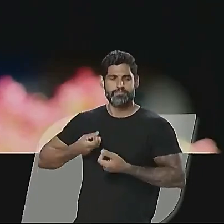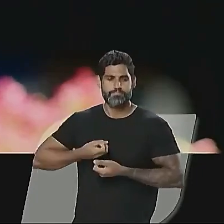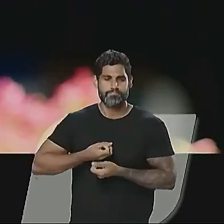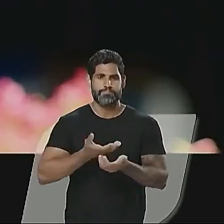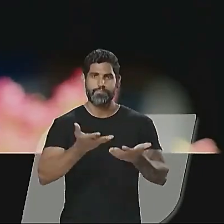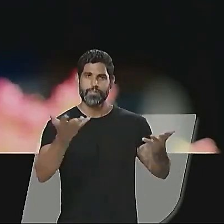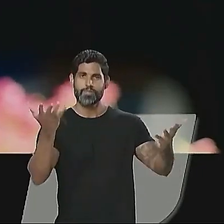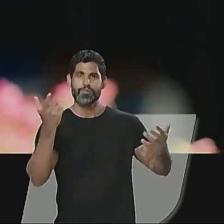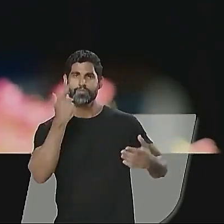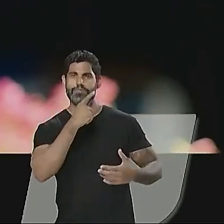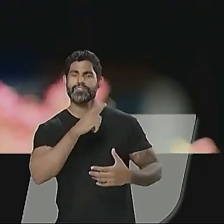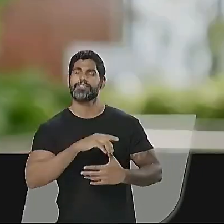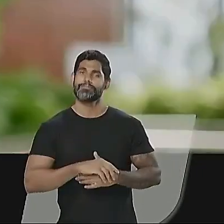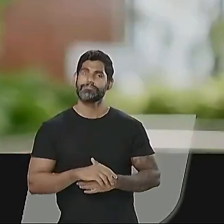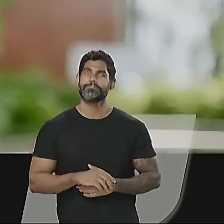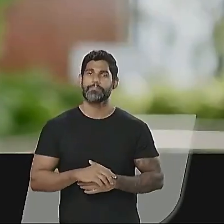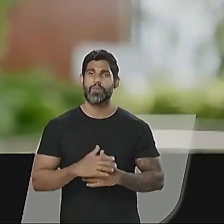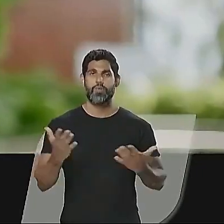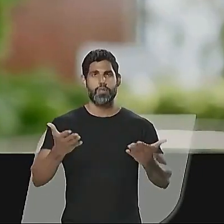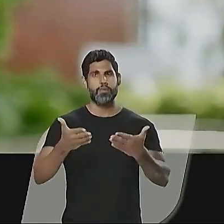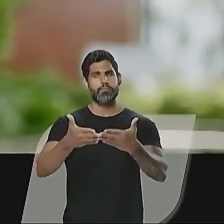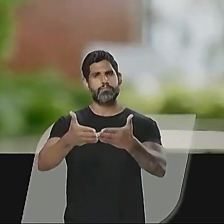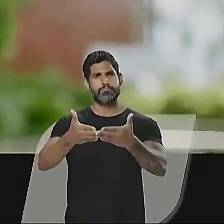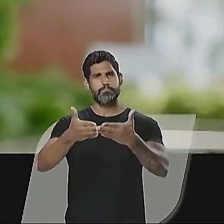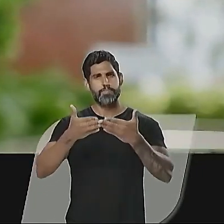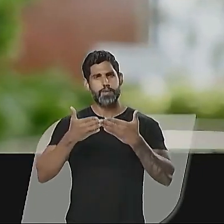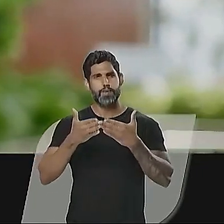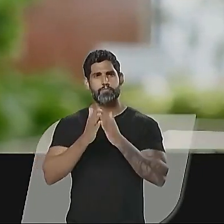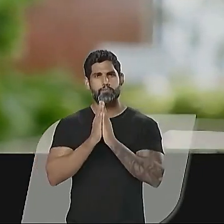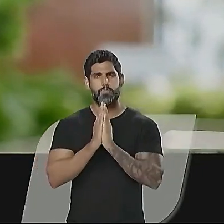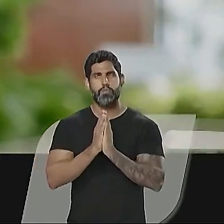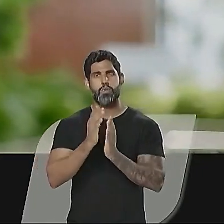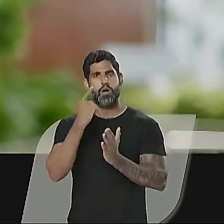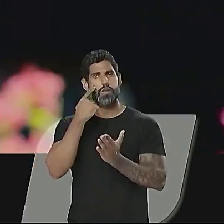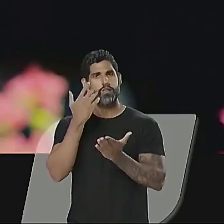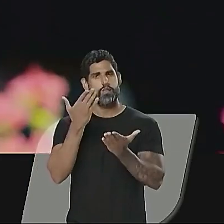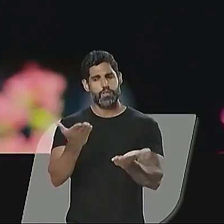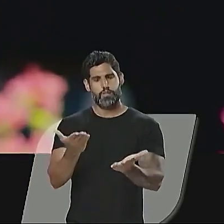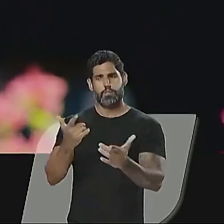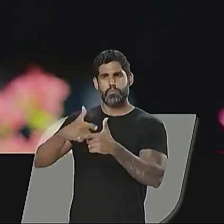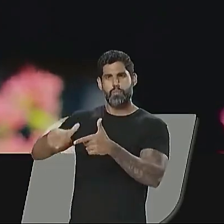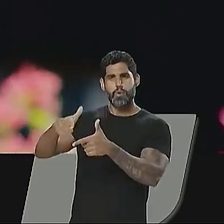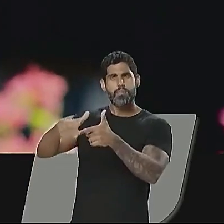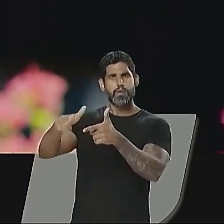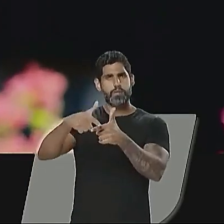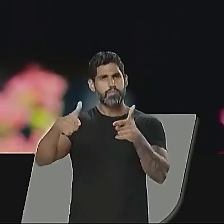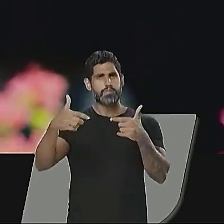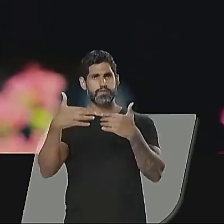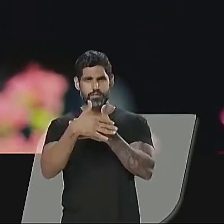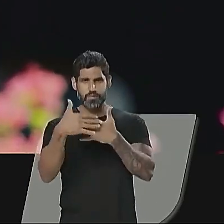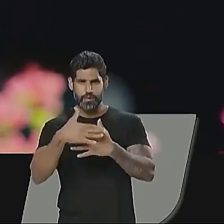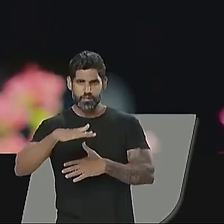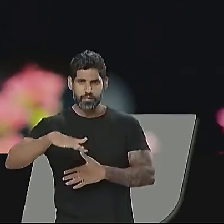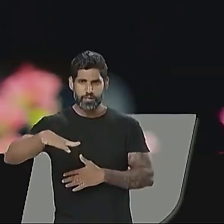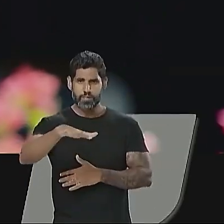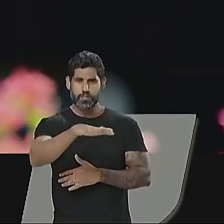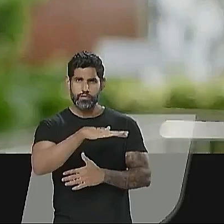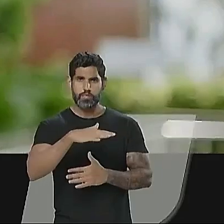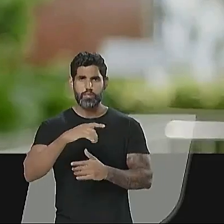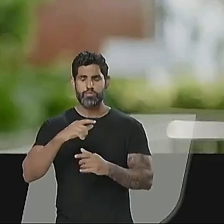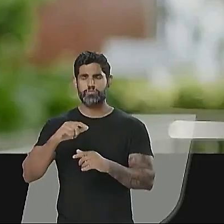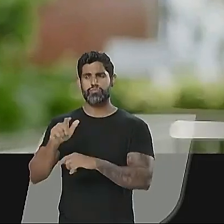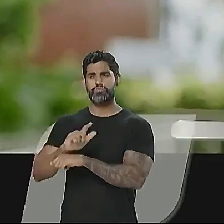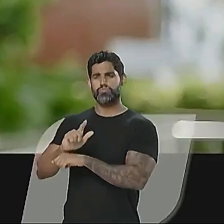tudo o que ela proporcionou pra mim. Eu queria pedir a você uma oportunidade pra resolver os principais problemas dessa cidade.